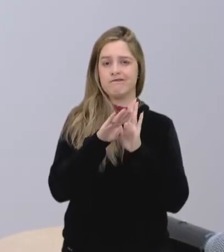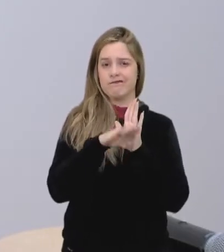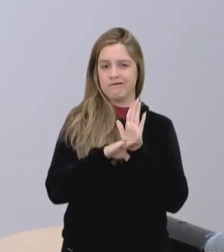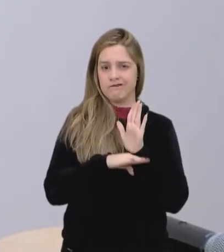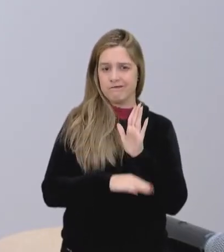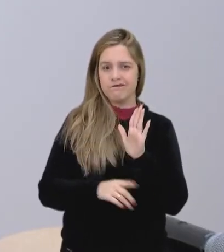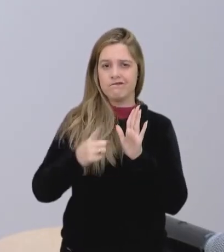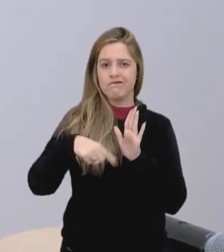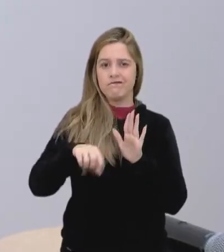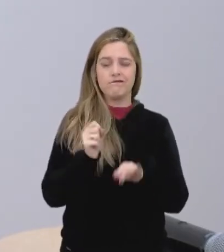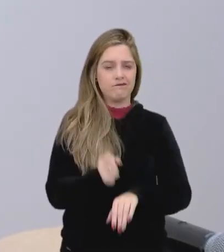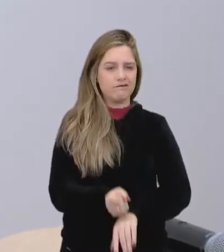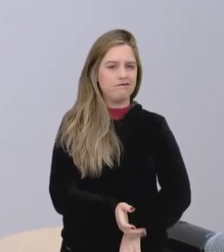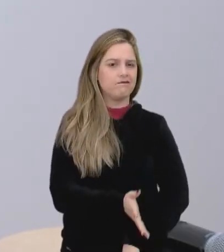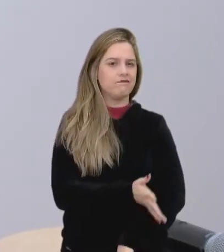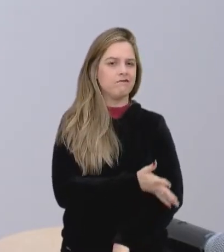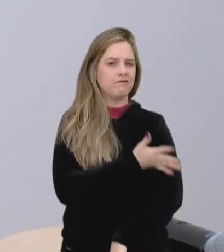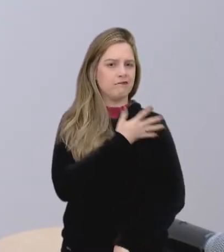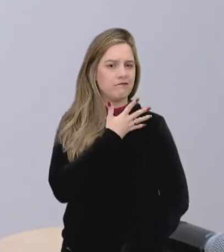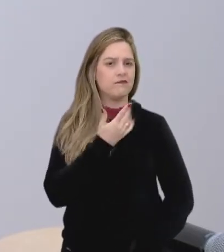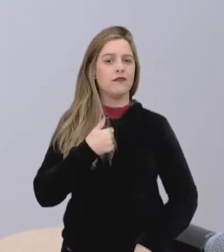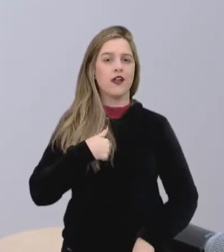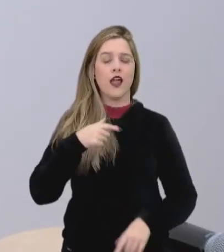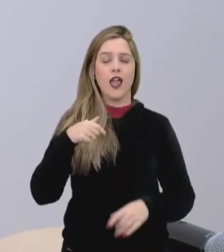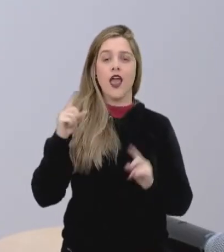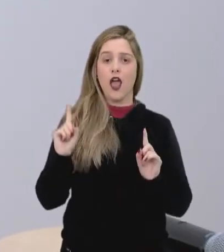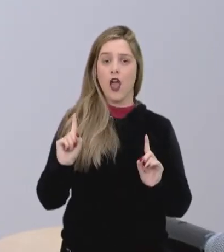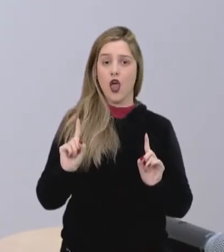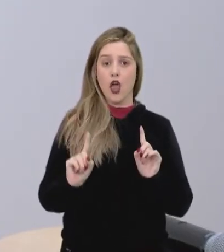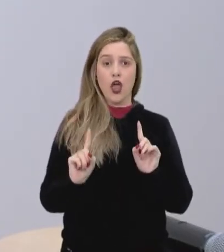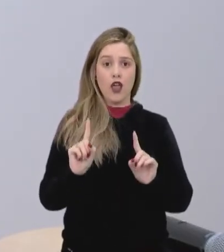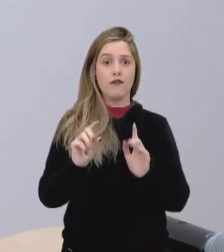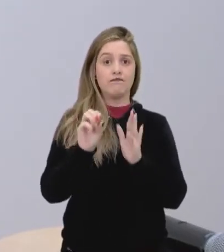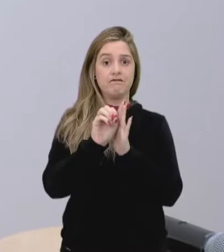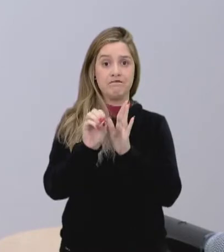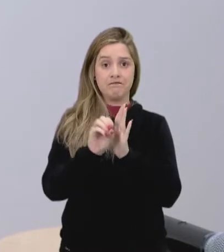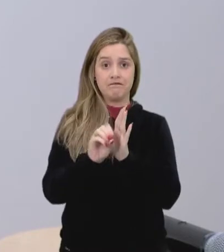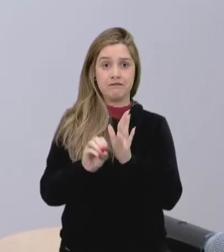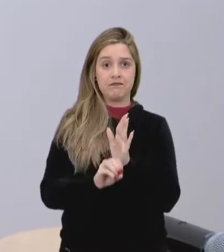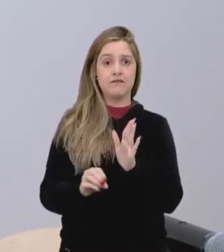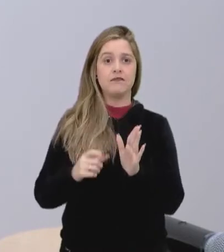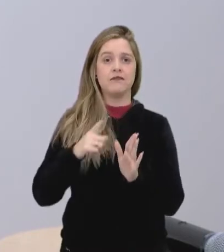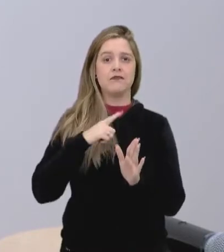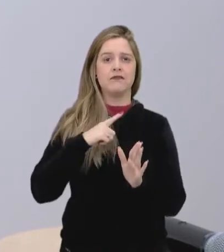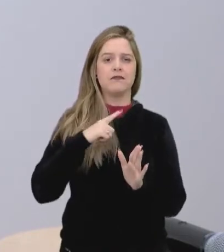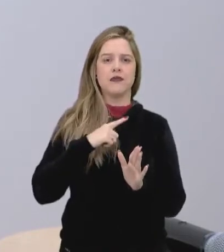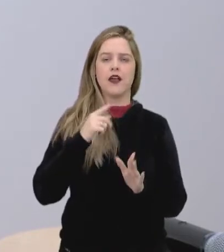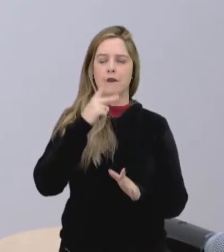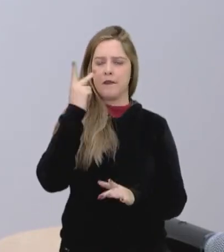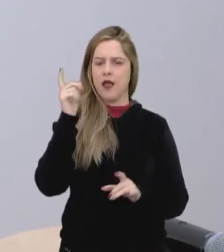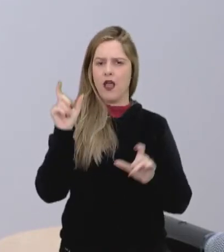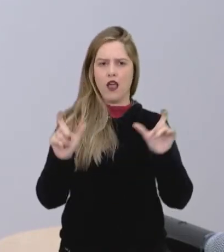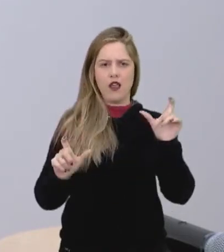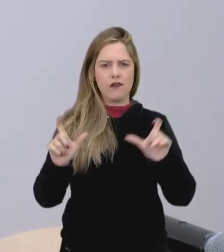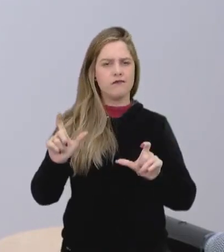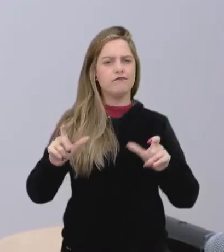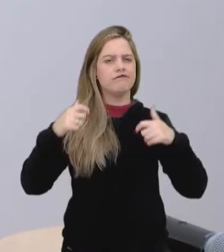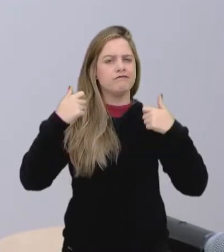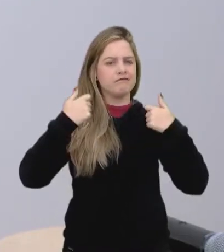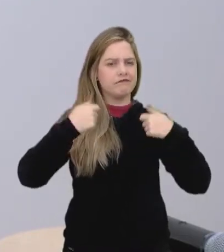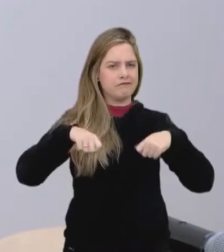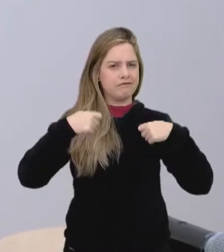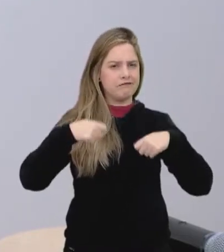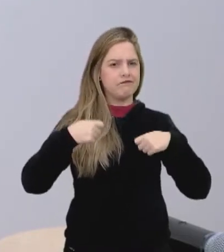sabendo me emocionou bastante, que é a audiência que o Centro de Mídias tem entre a galera que precisa de uma